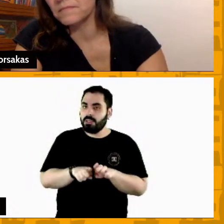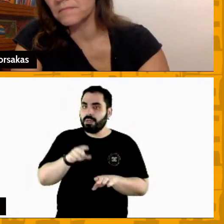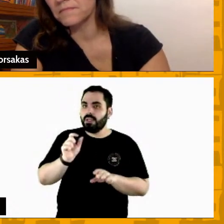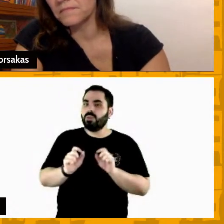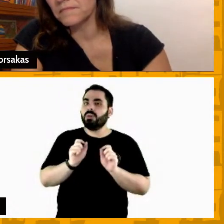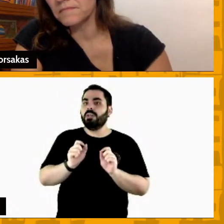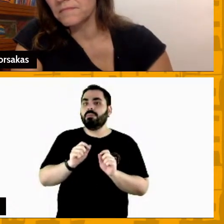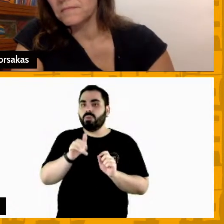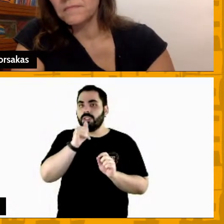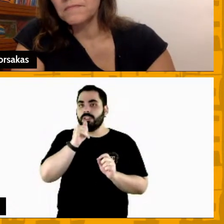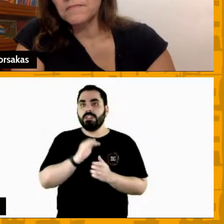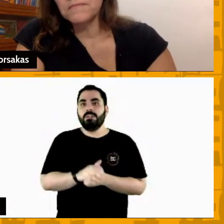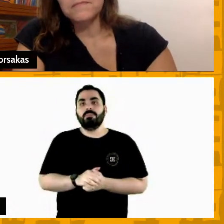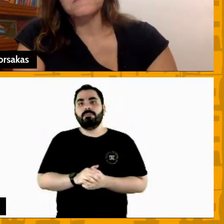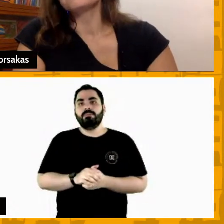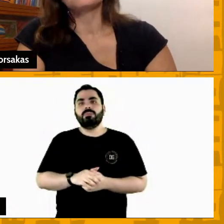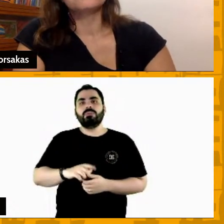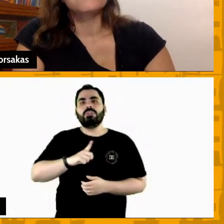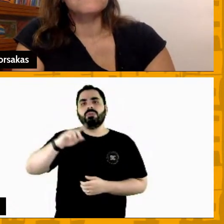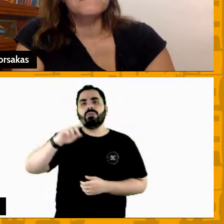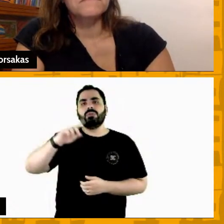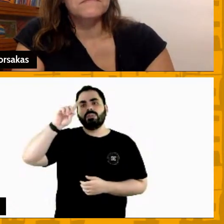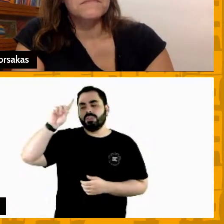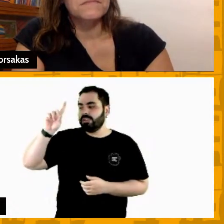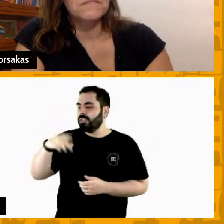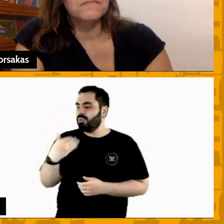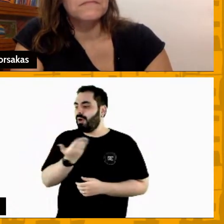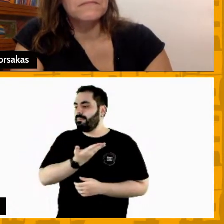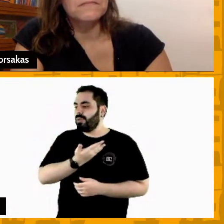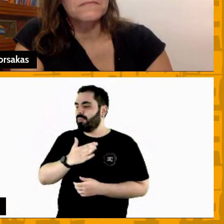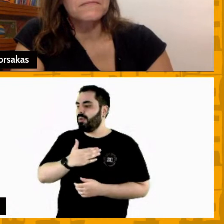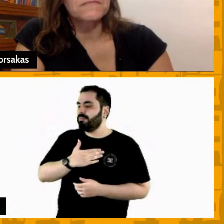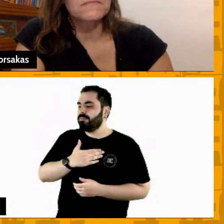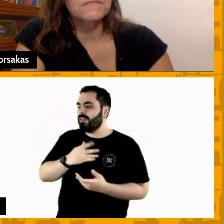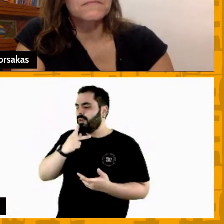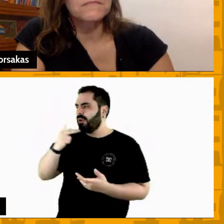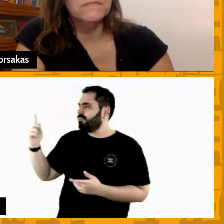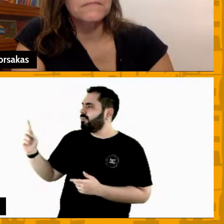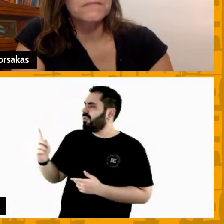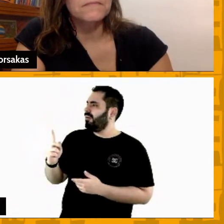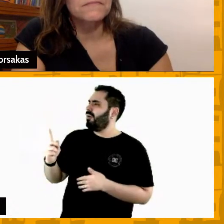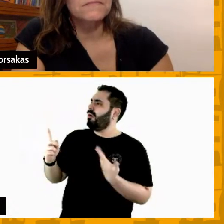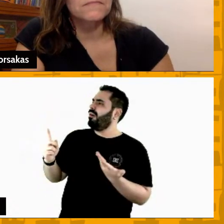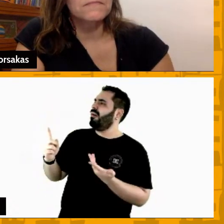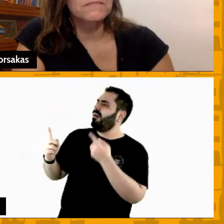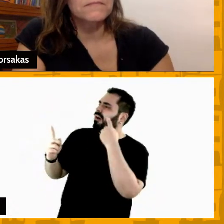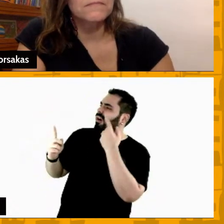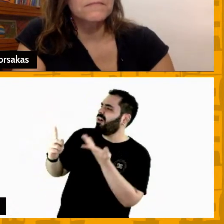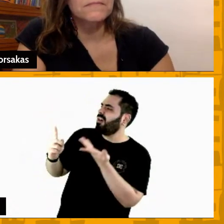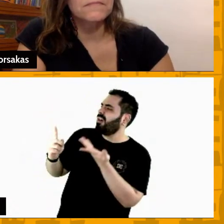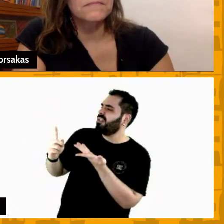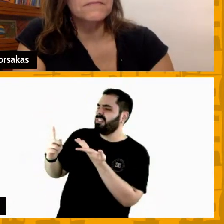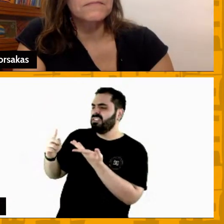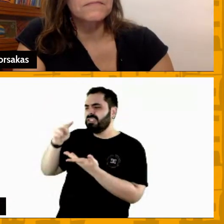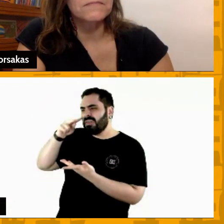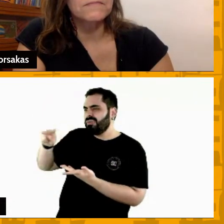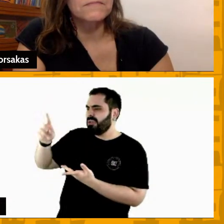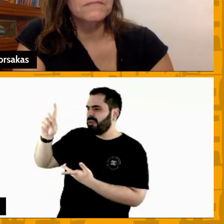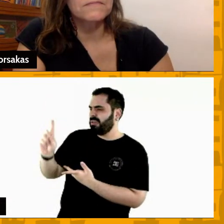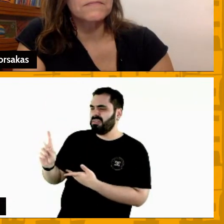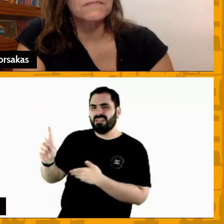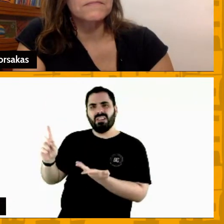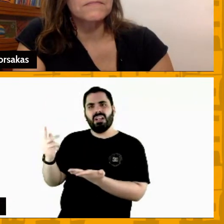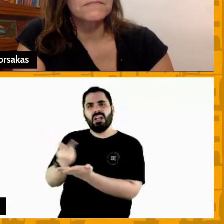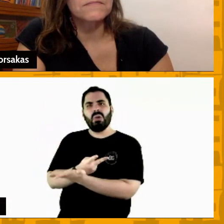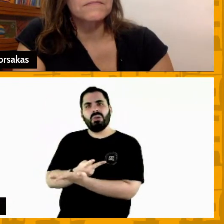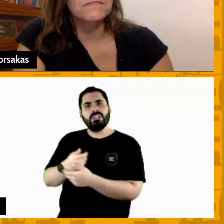por exemplo um dia um até um amigo meu chegou para mim pô cara aquela hora lá que o não sei quem errou você devia ter pedido